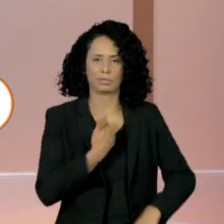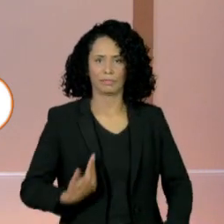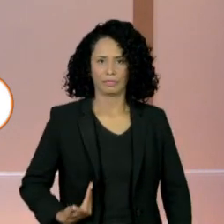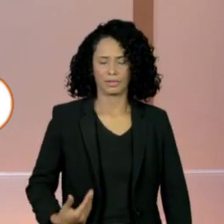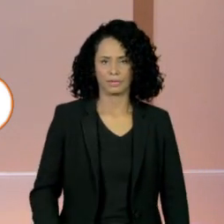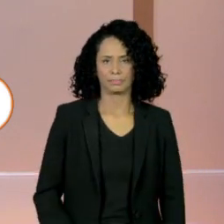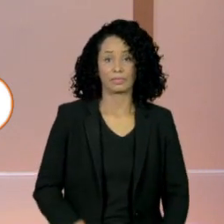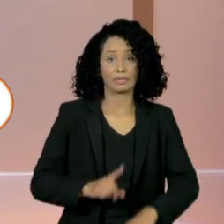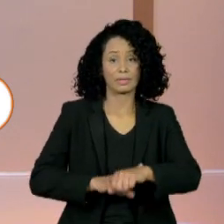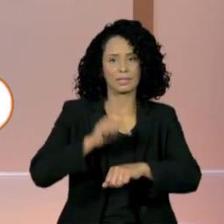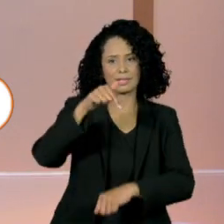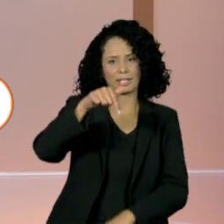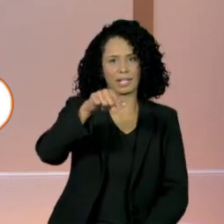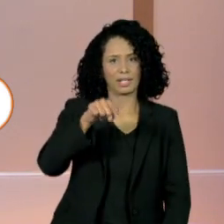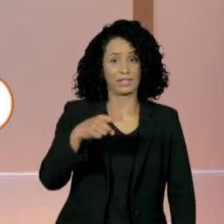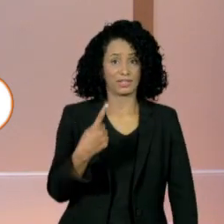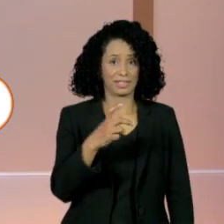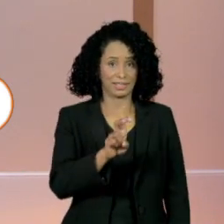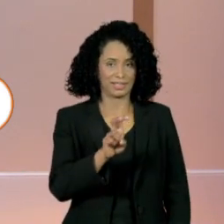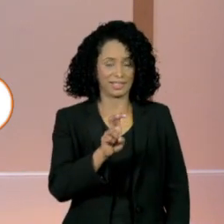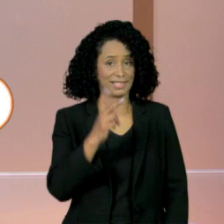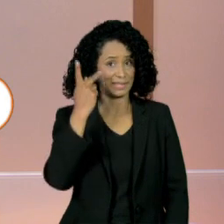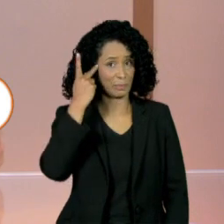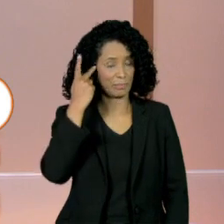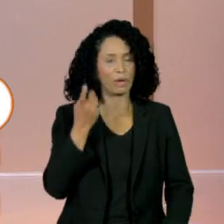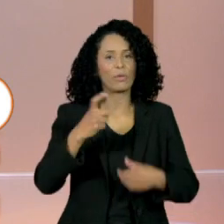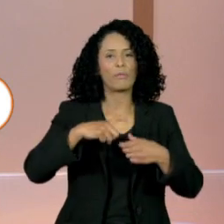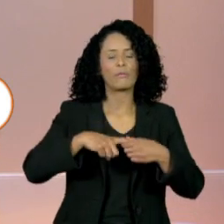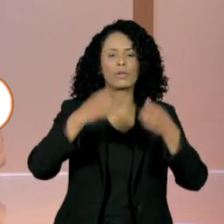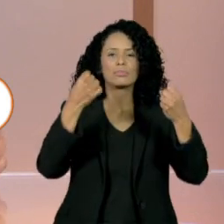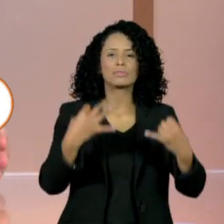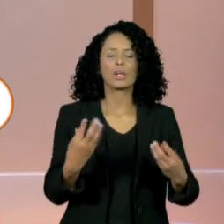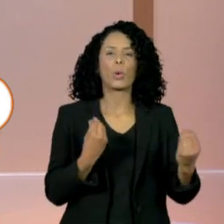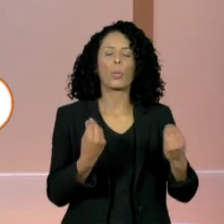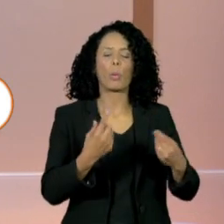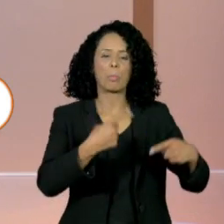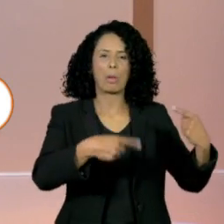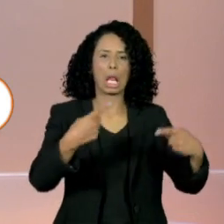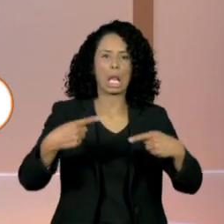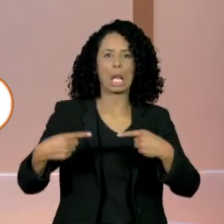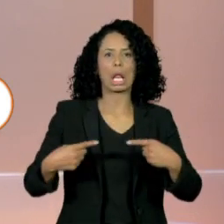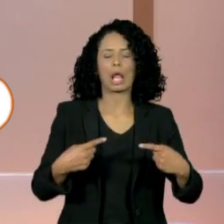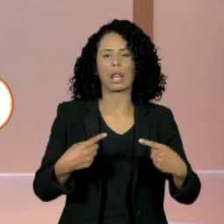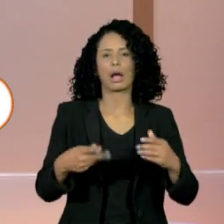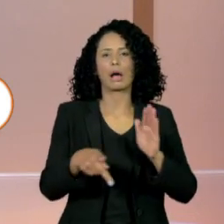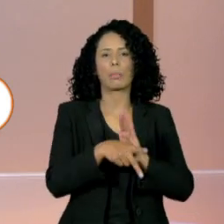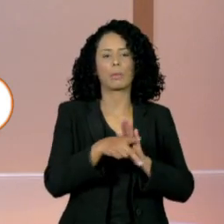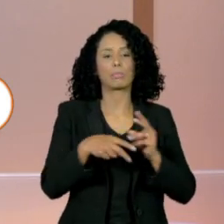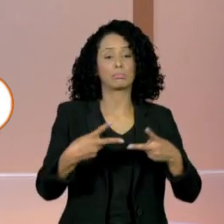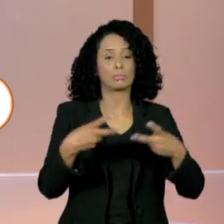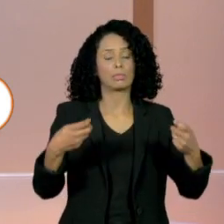7h15 em São Paulo. Nós voltamos a falar sobre as polêmicas envolvendo a Petrobras, agora com o diretor do Centro Brasileiro de